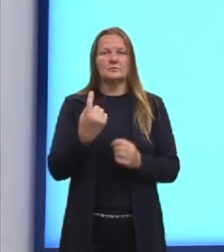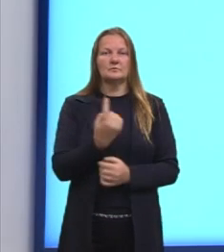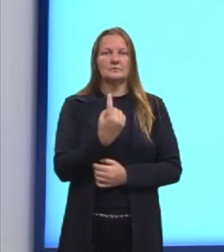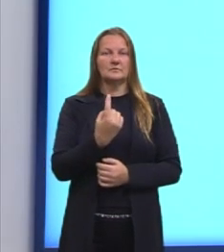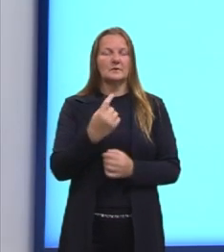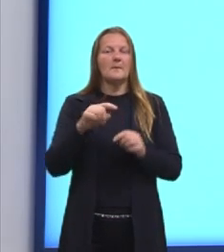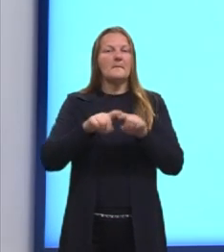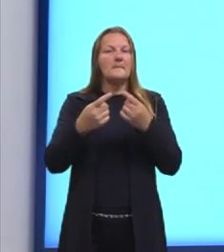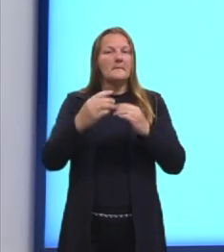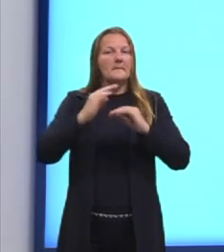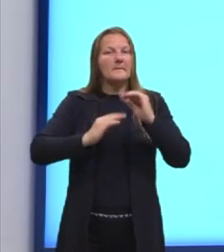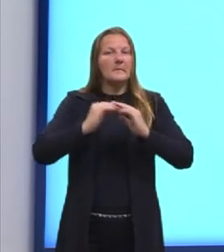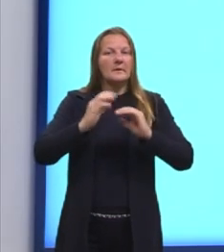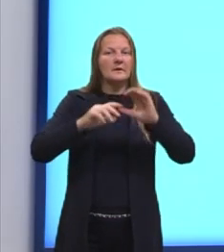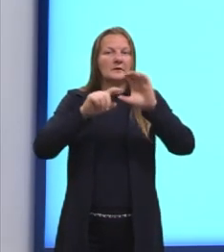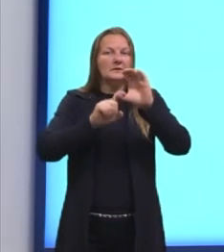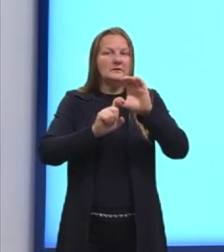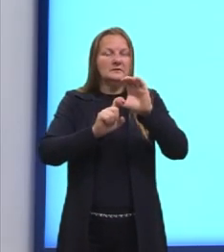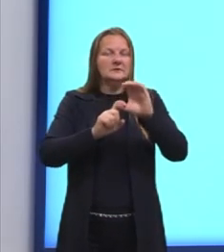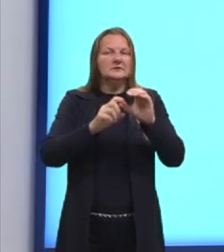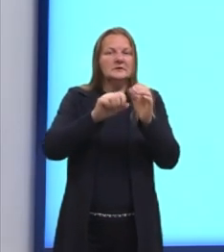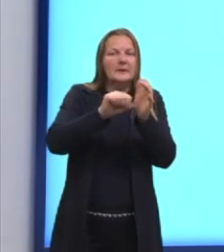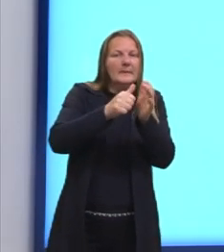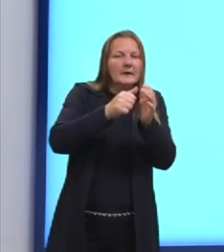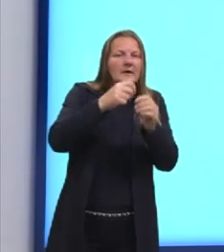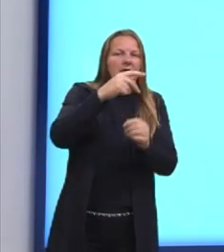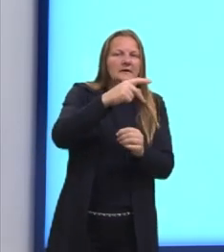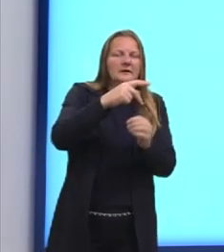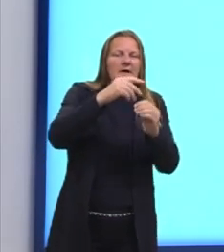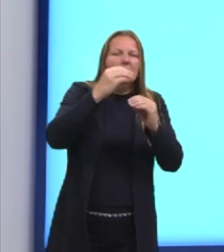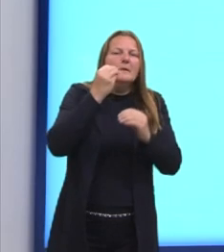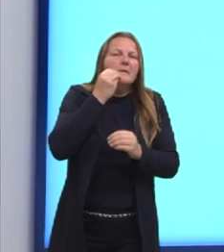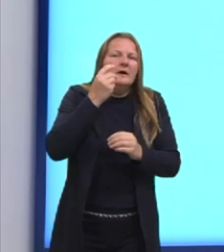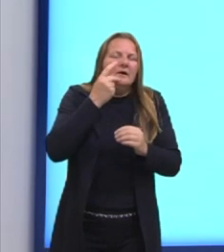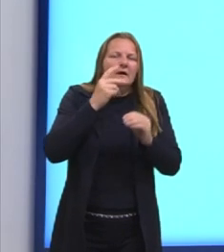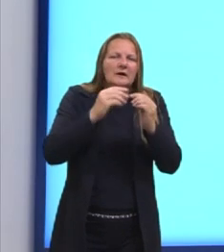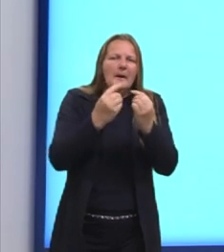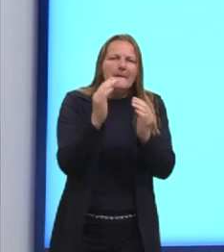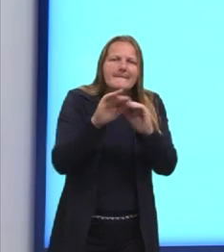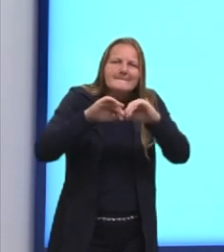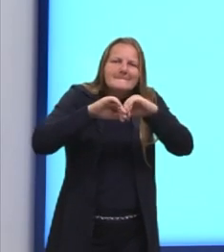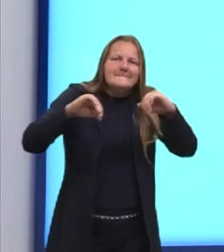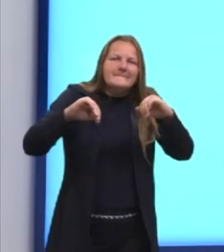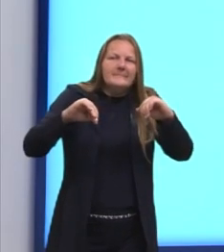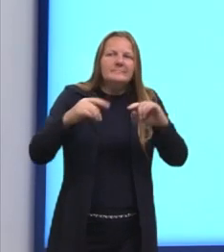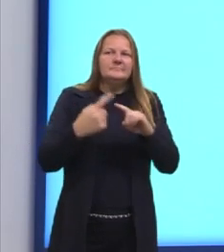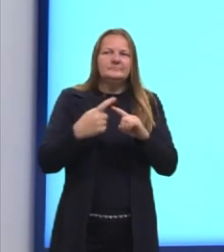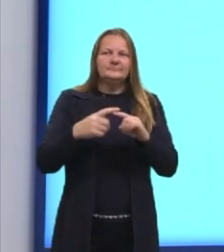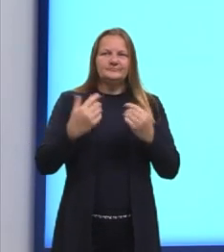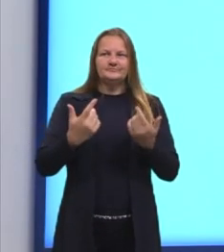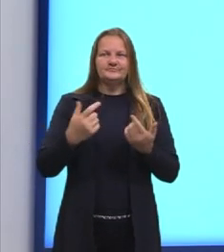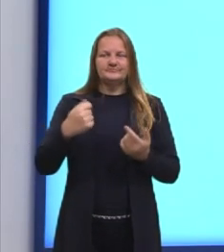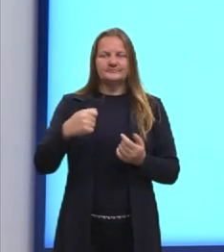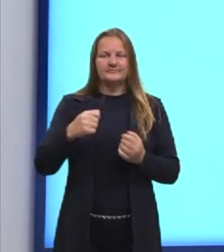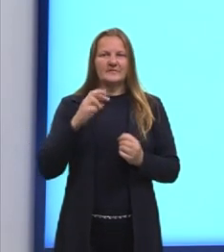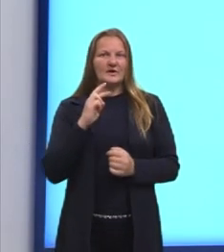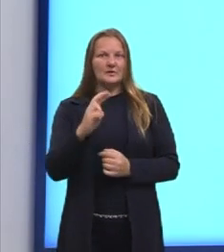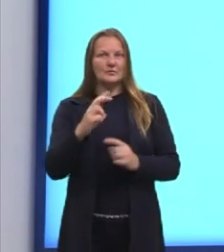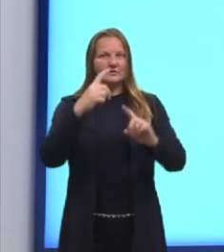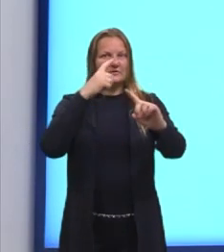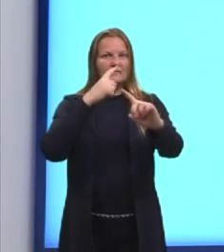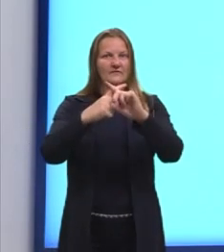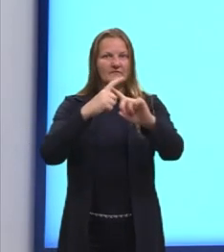Nesses casos, nós calculamos cada probabilidade separadamente e multiplicamos as suas respostas.